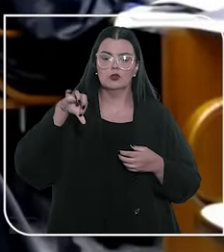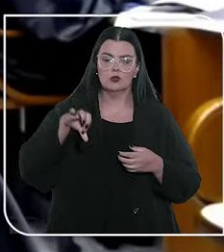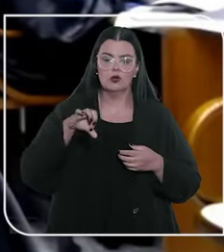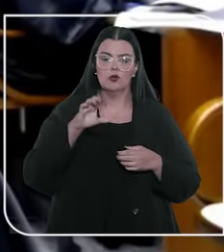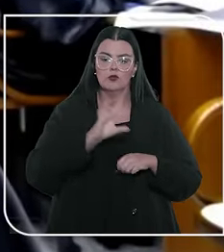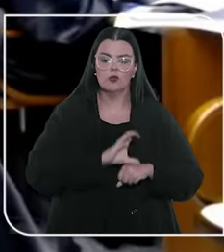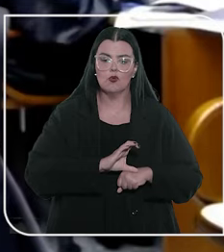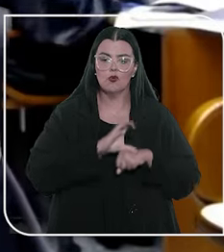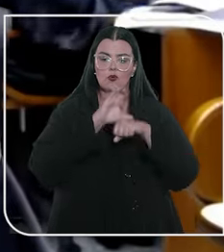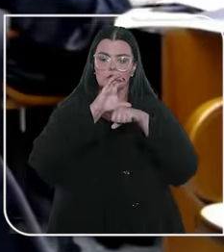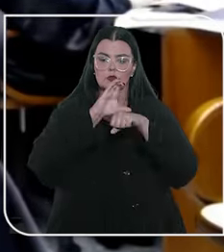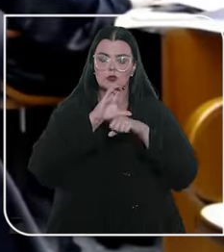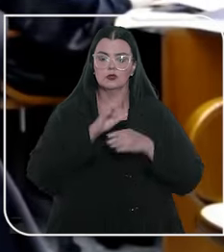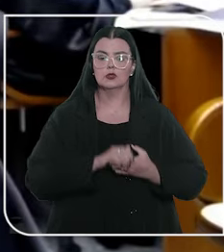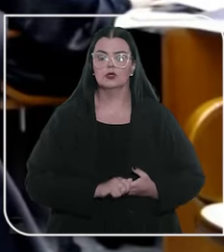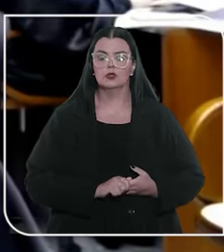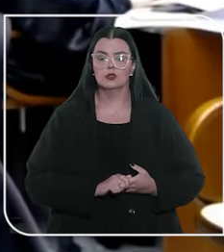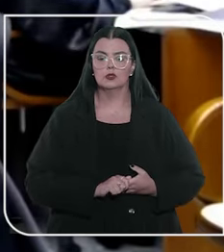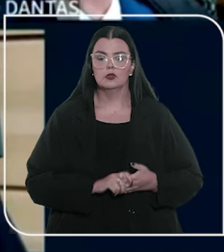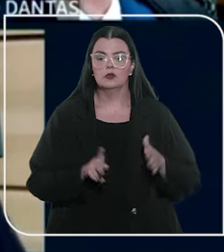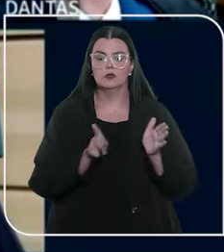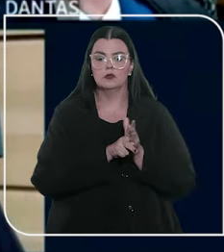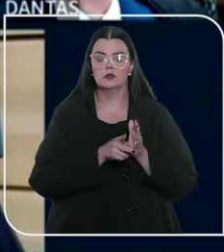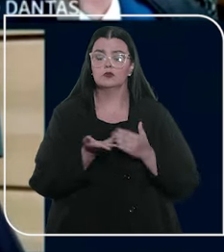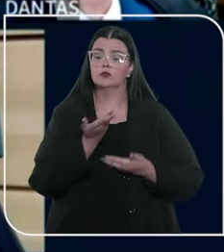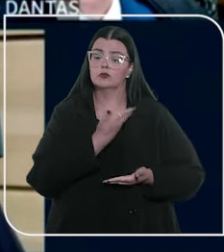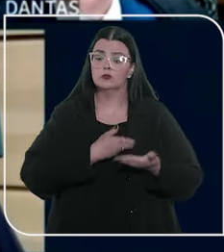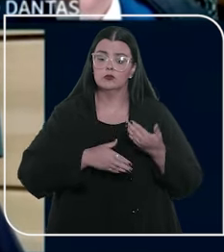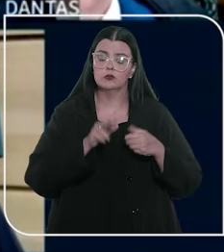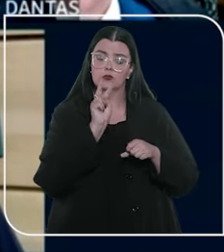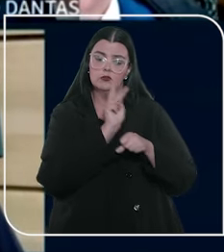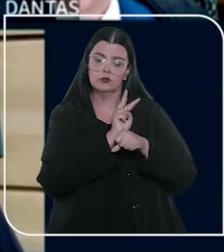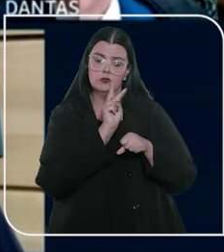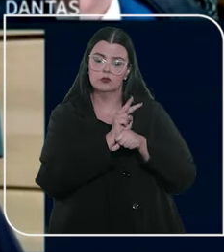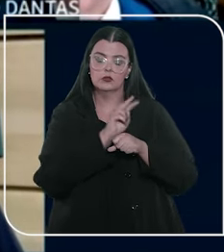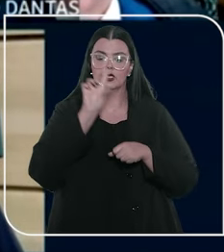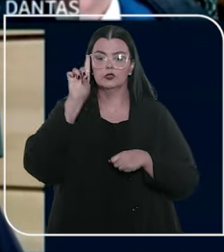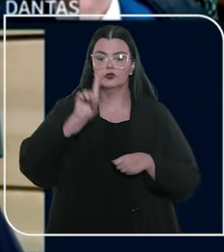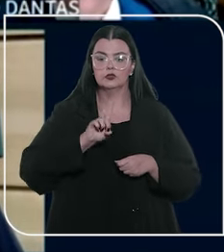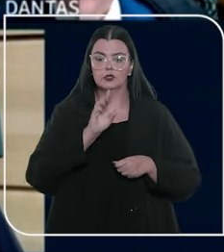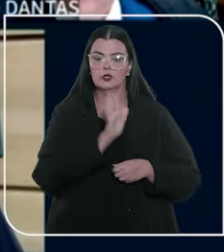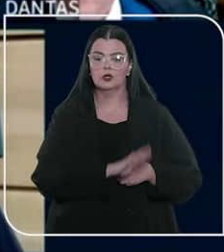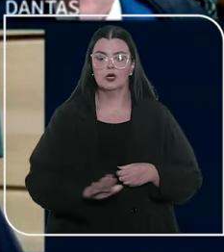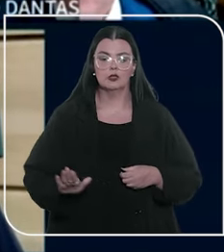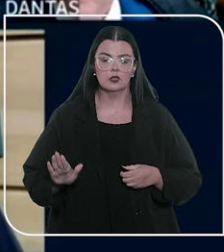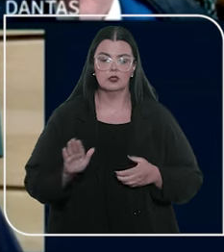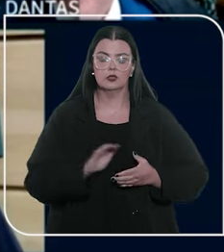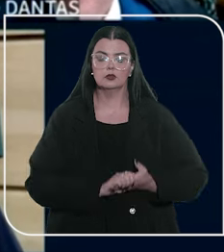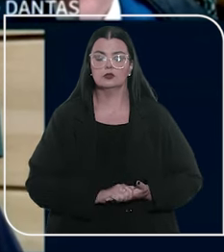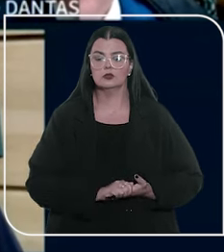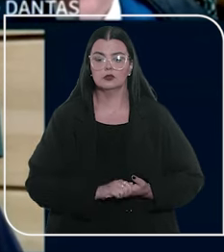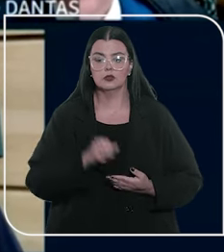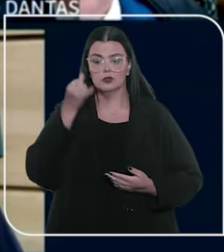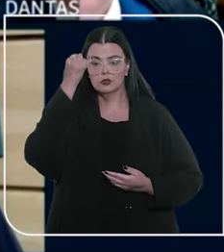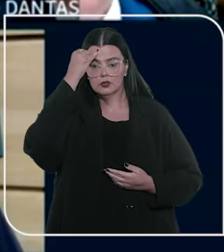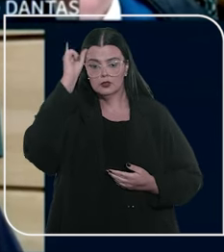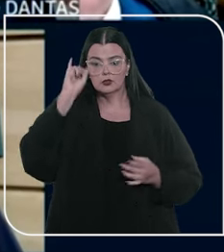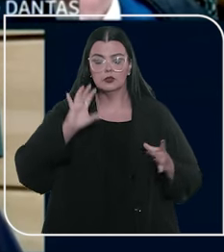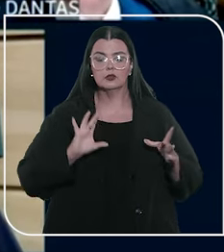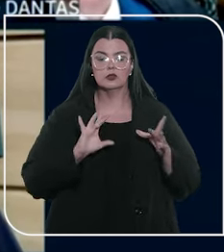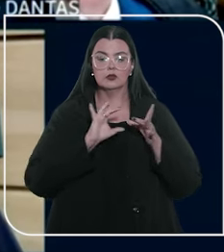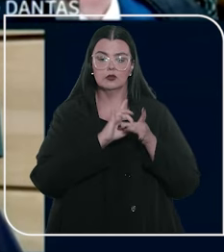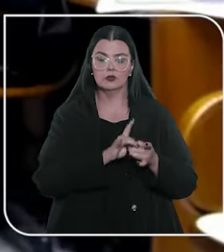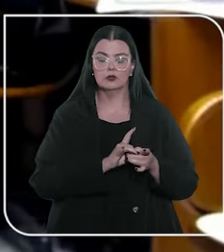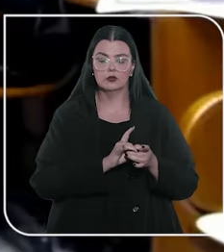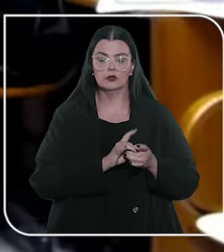9 do Conselho Nacional de Justiça no caso contribui para a preservação dos direitos das crianças e evita a